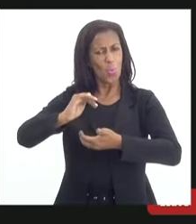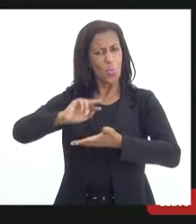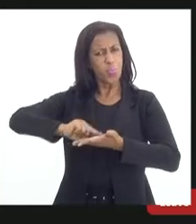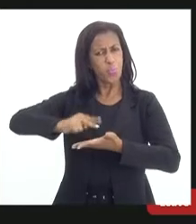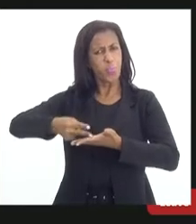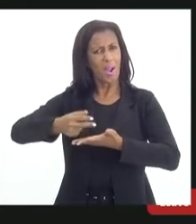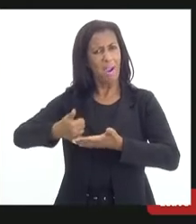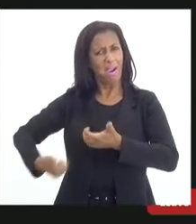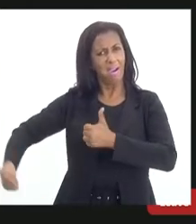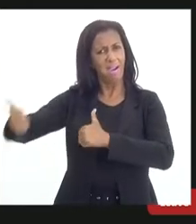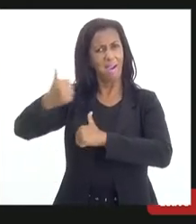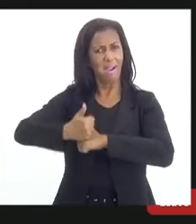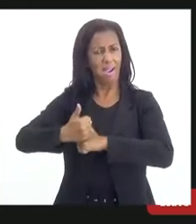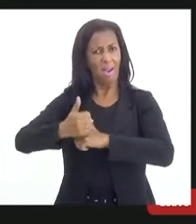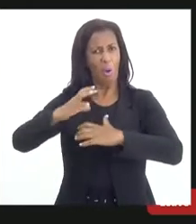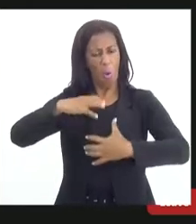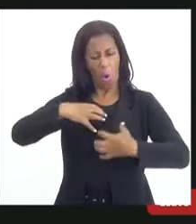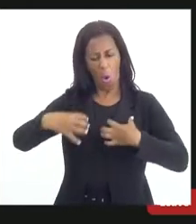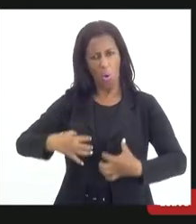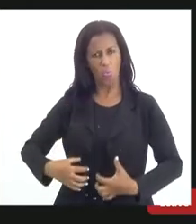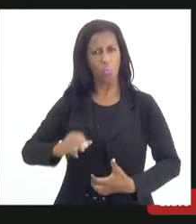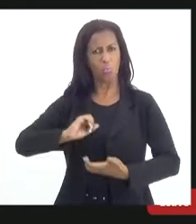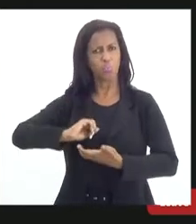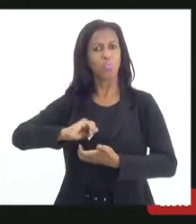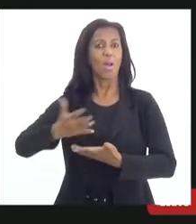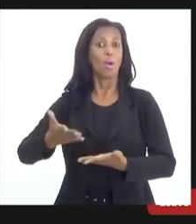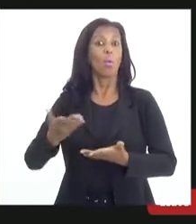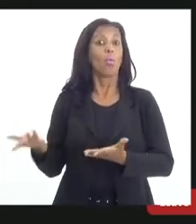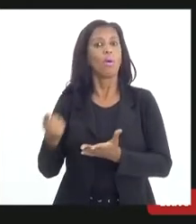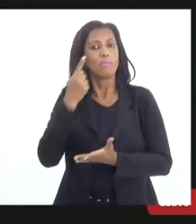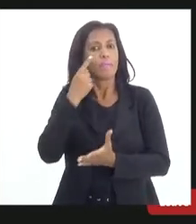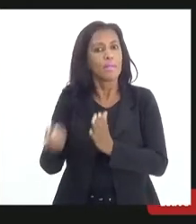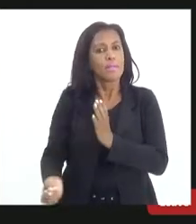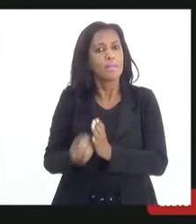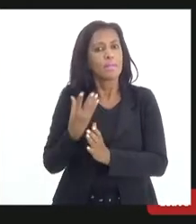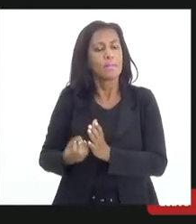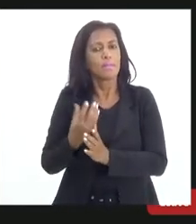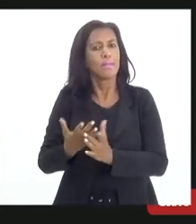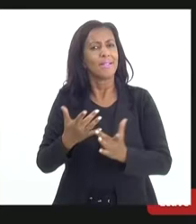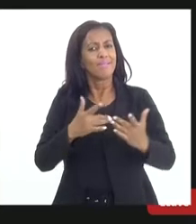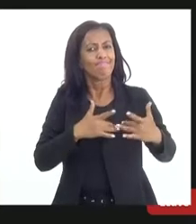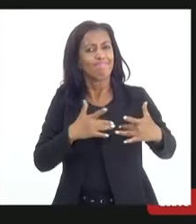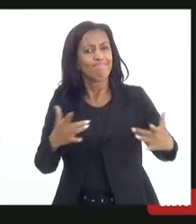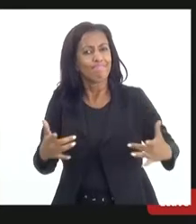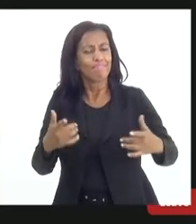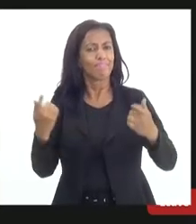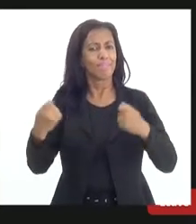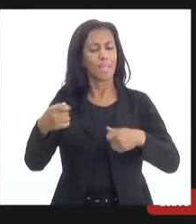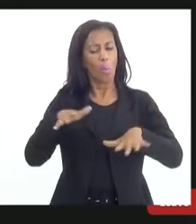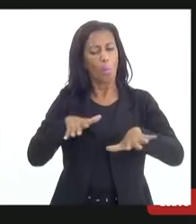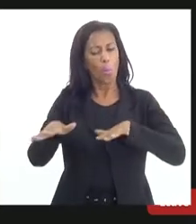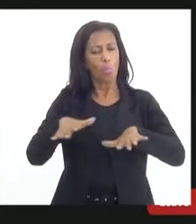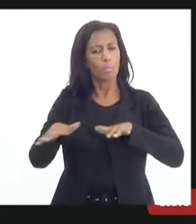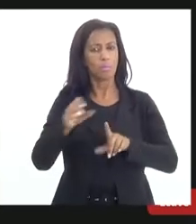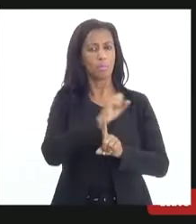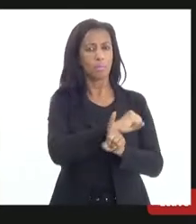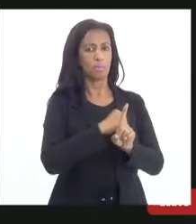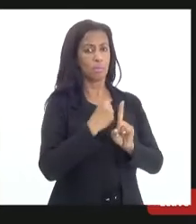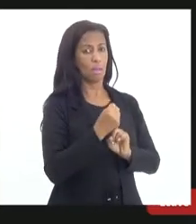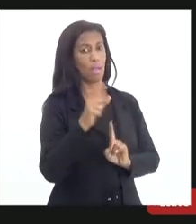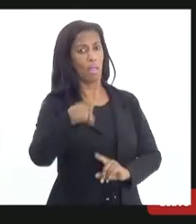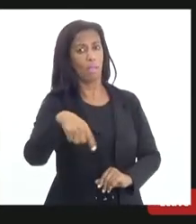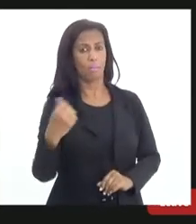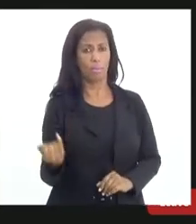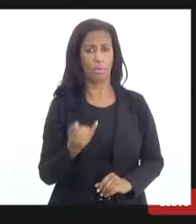o quanto essas iniciativas de sensibilização, de mobilização da sociedade, são